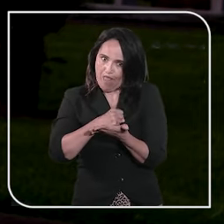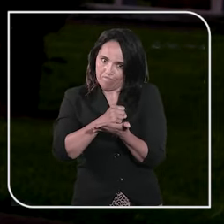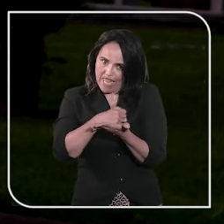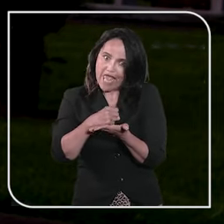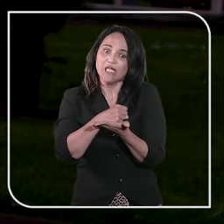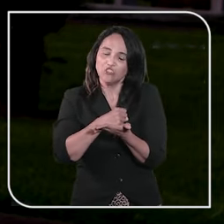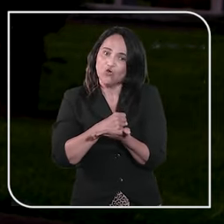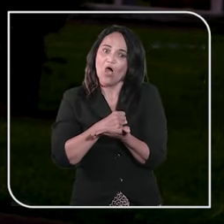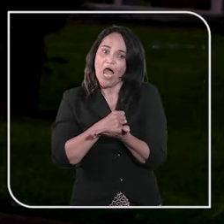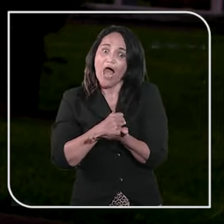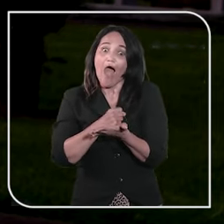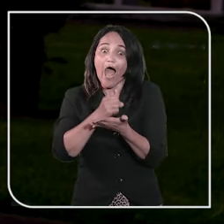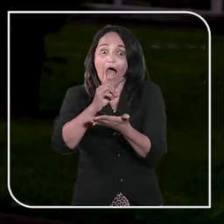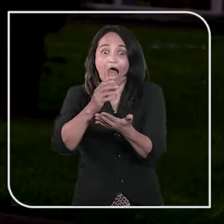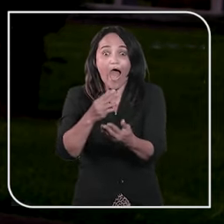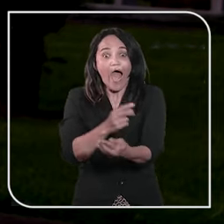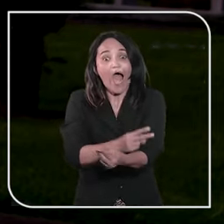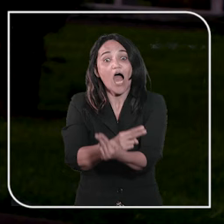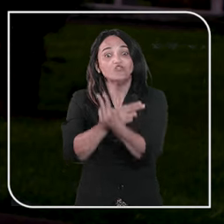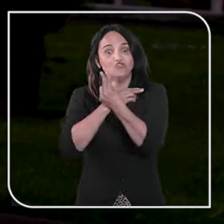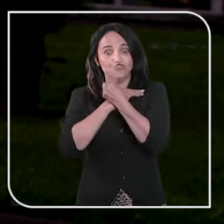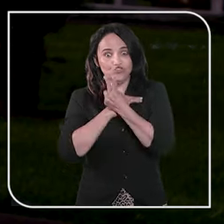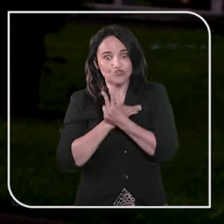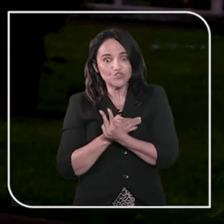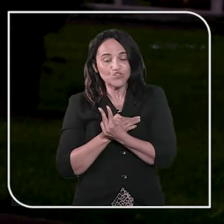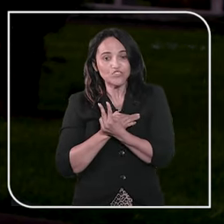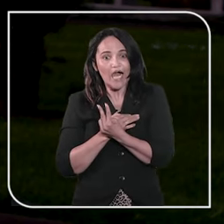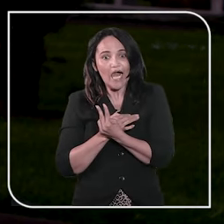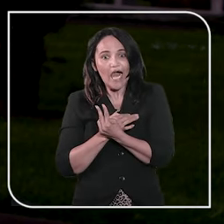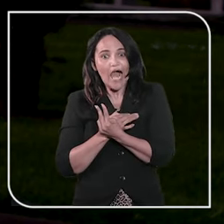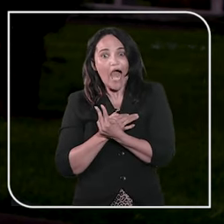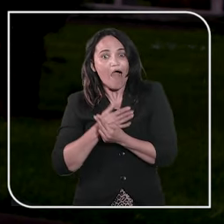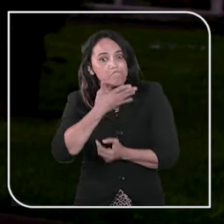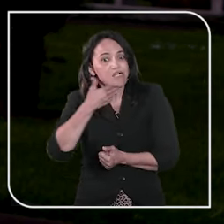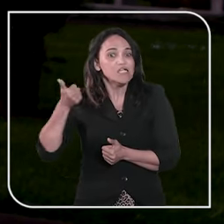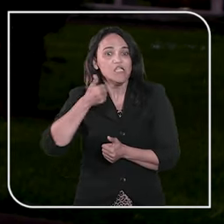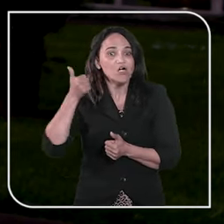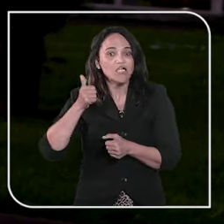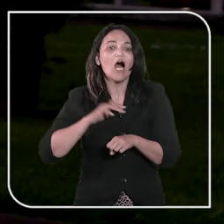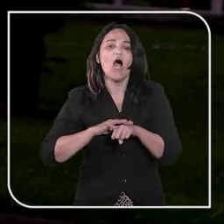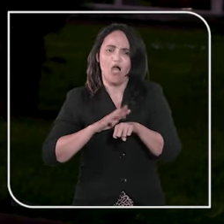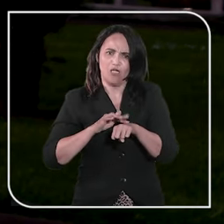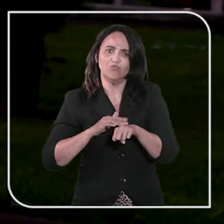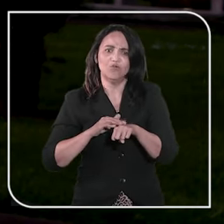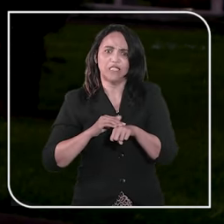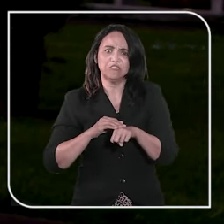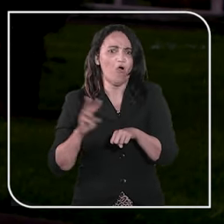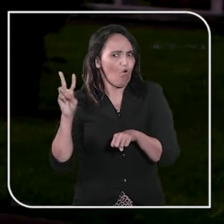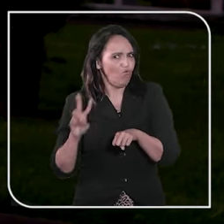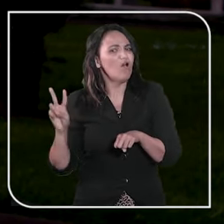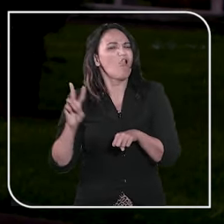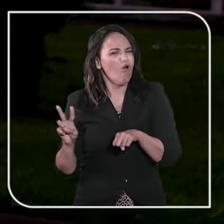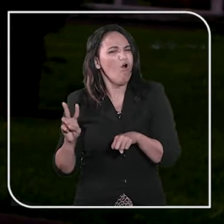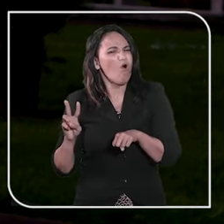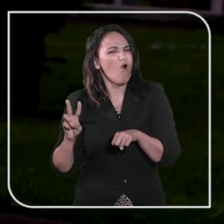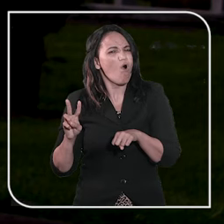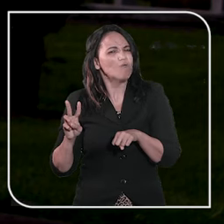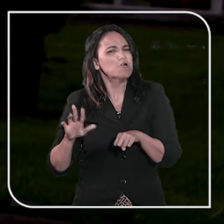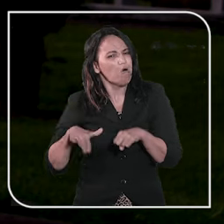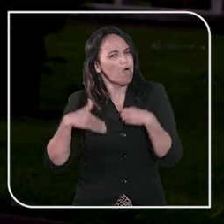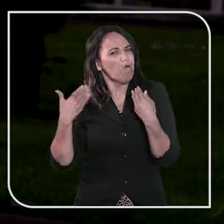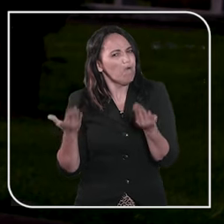a produzir a proteína direcionada aos neurônios, bloqueando, assim, os efeitos da doença. O alto custo do